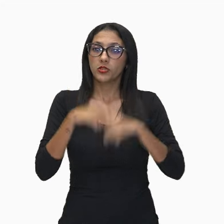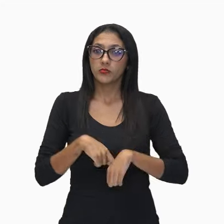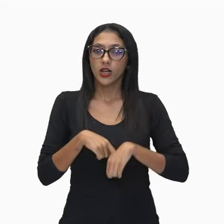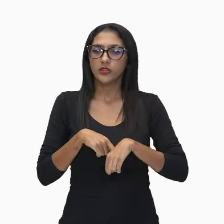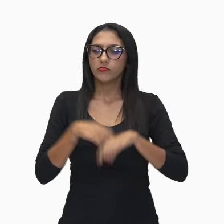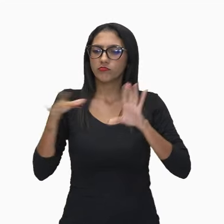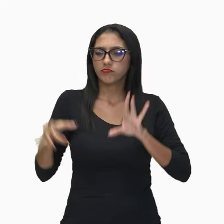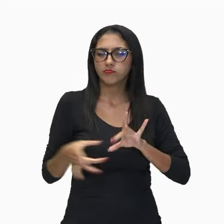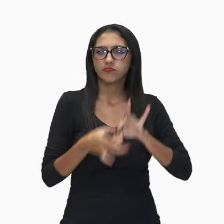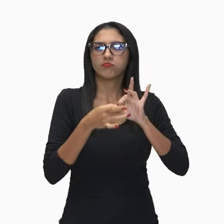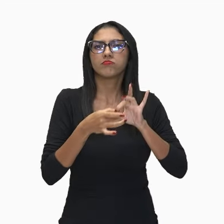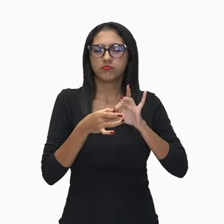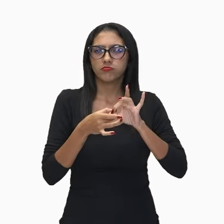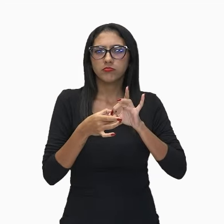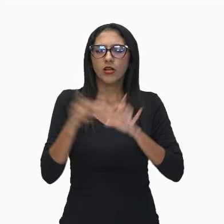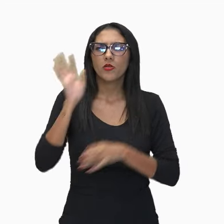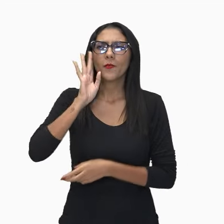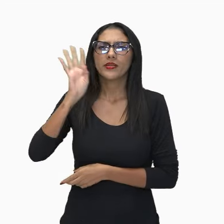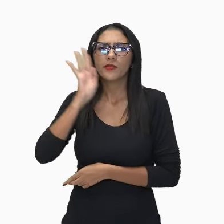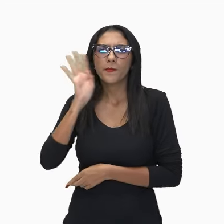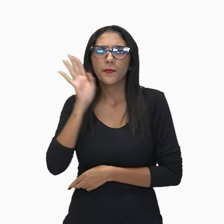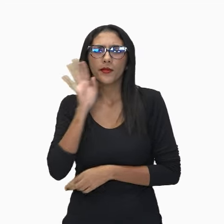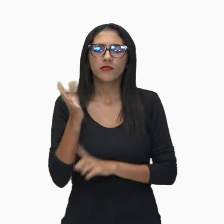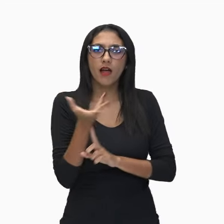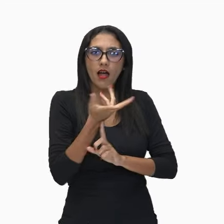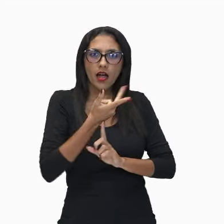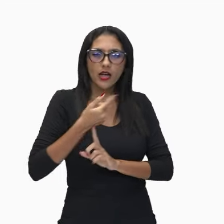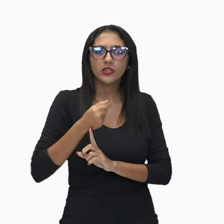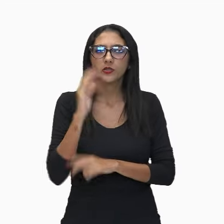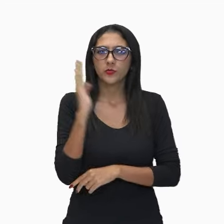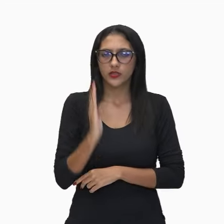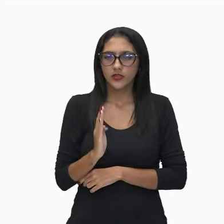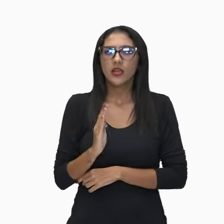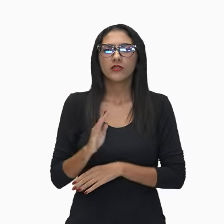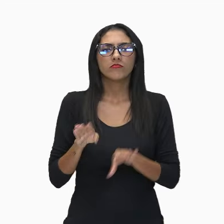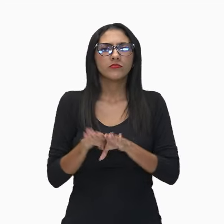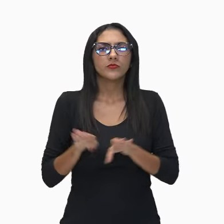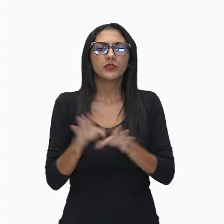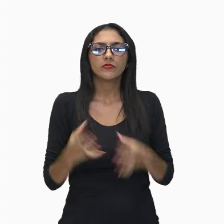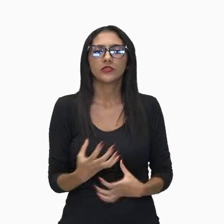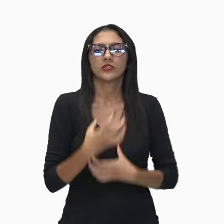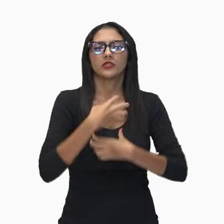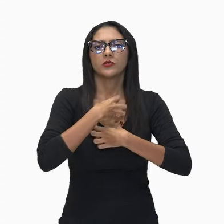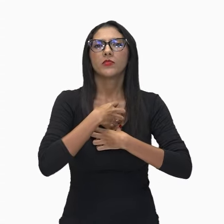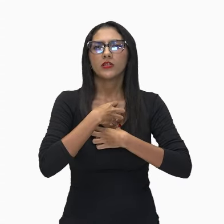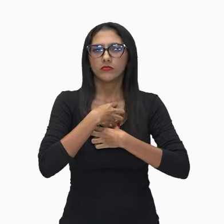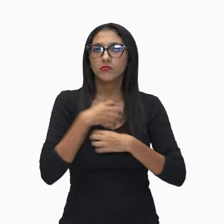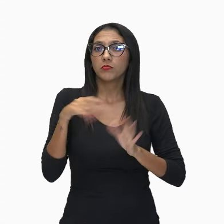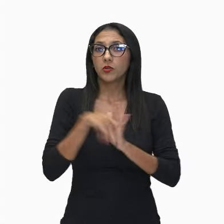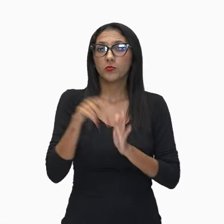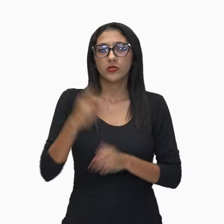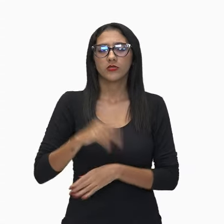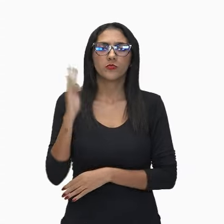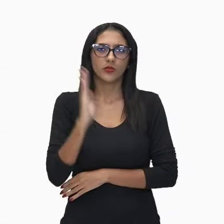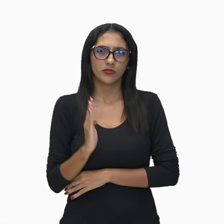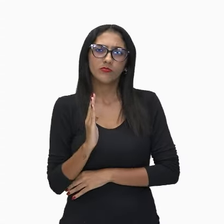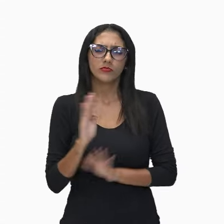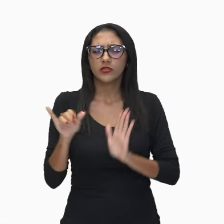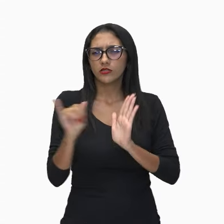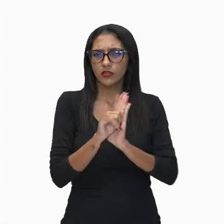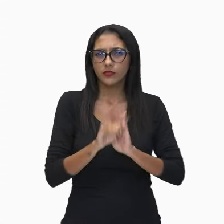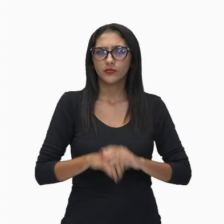pensamento e da arte brasileira na nossa paisagem, e no nosso espírito dentro da legítima brasilidade, correto?